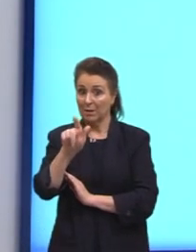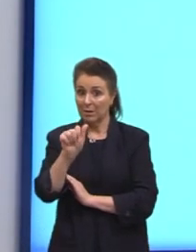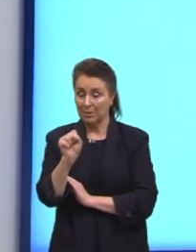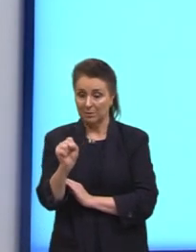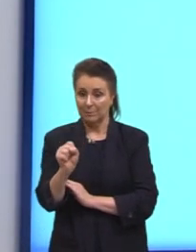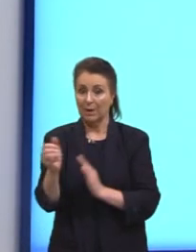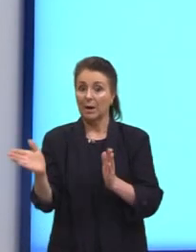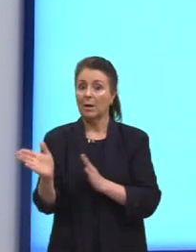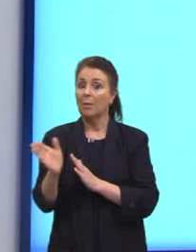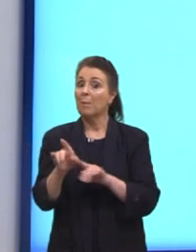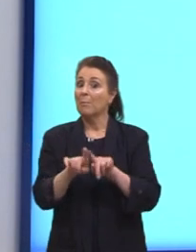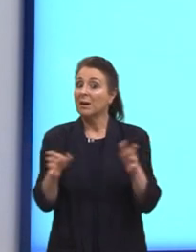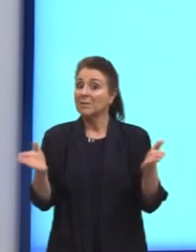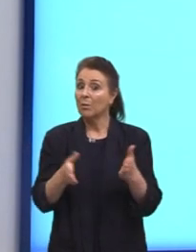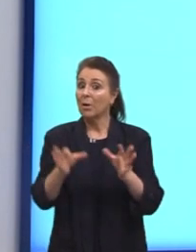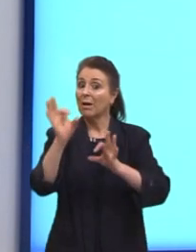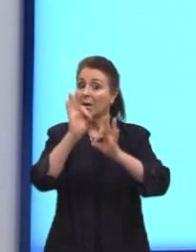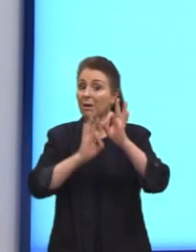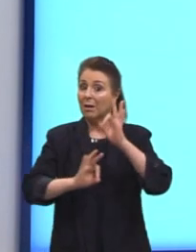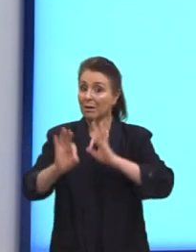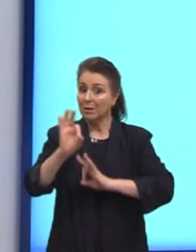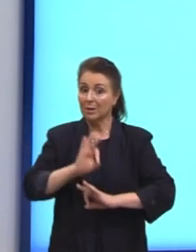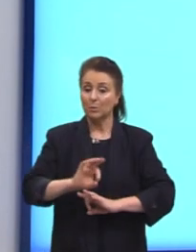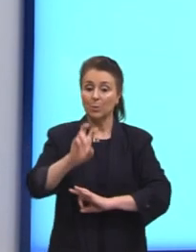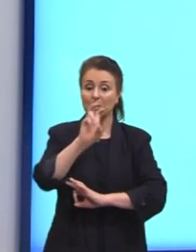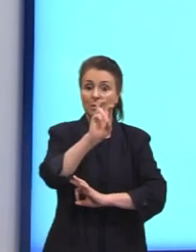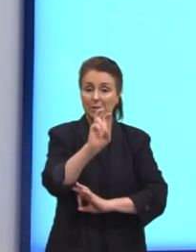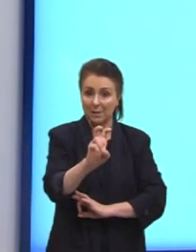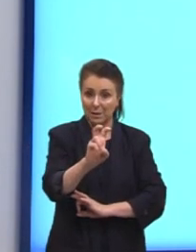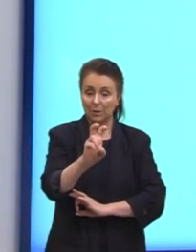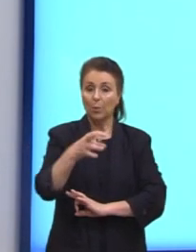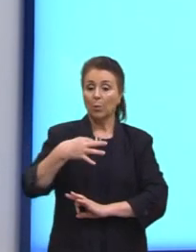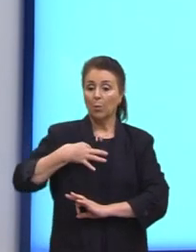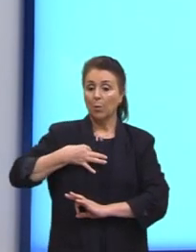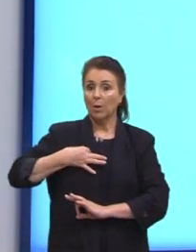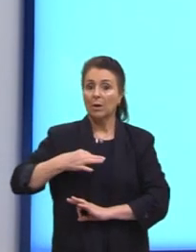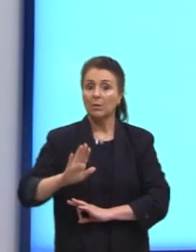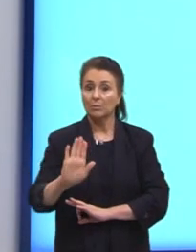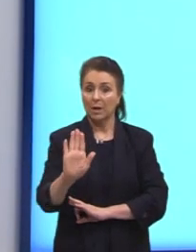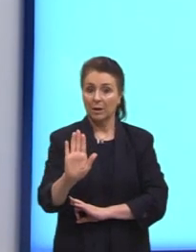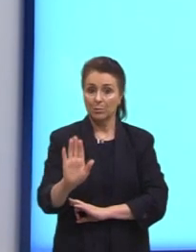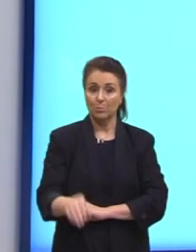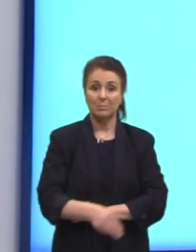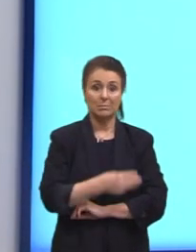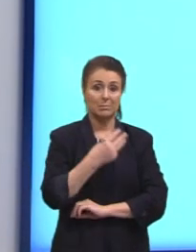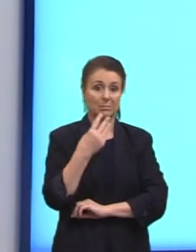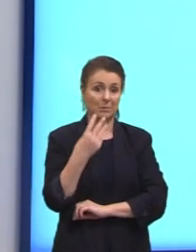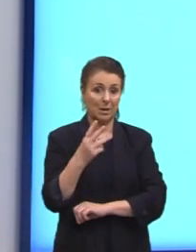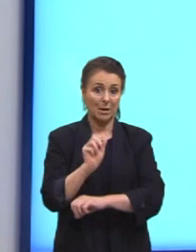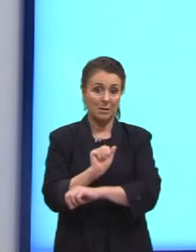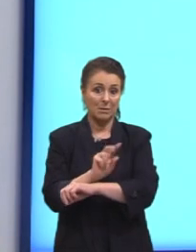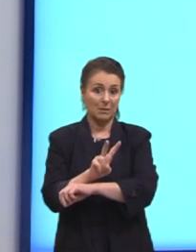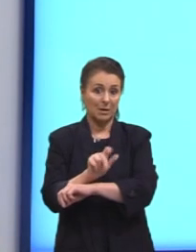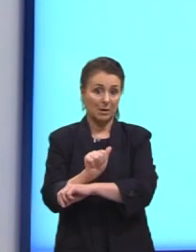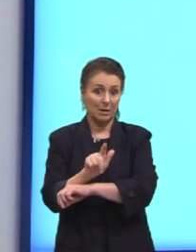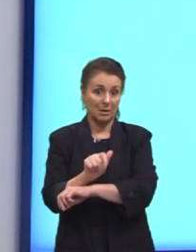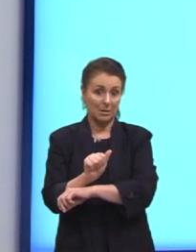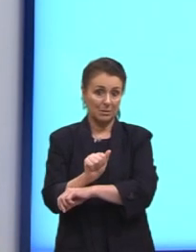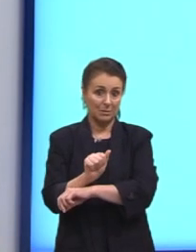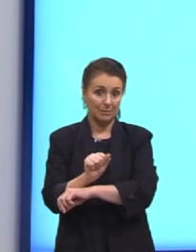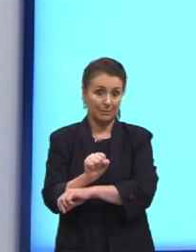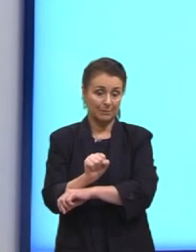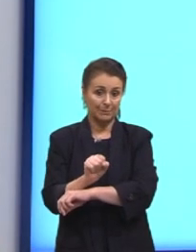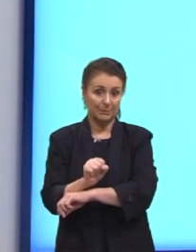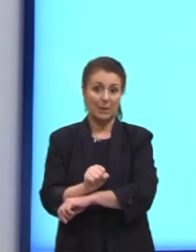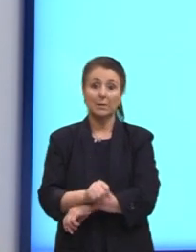trabalhar com cinco candidatos para três vagas. Então, nós vamos trabalhar somente com uma parte do conjunto.